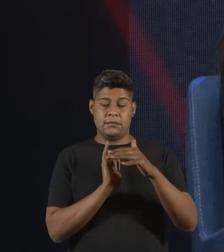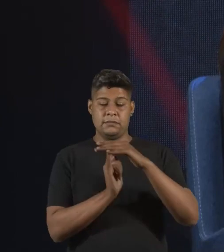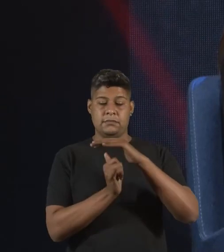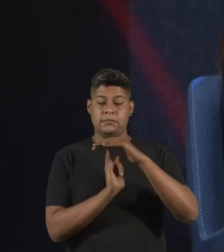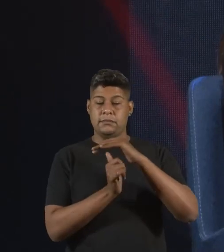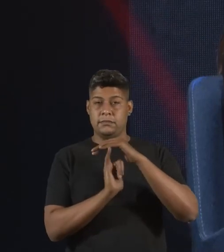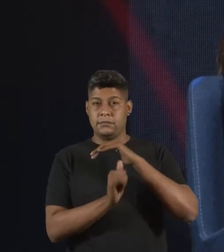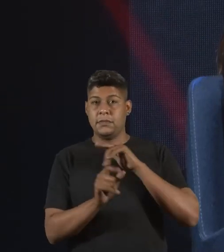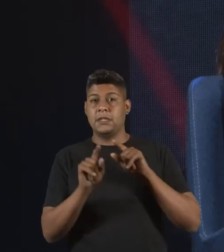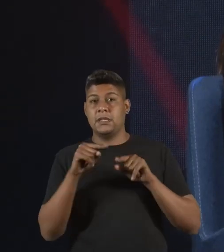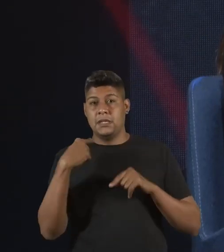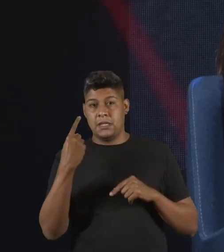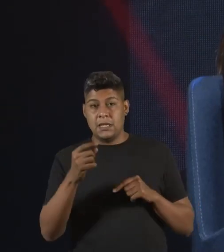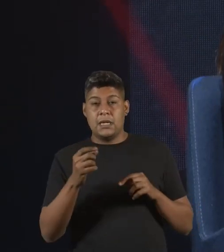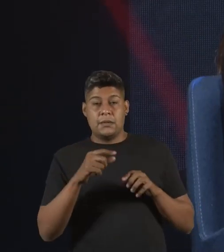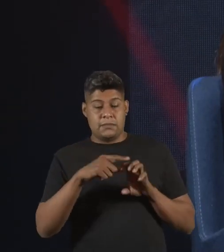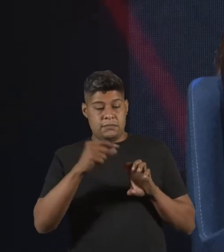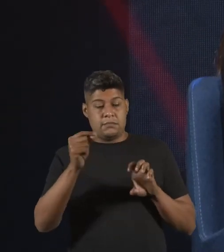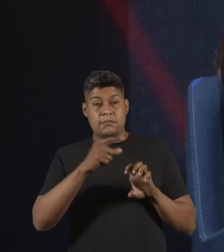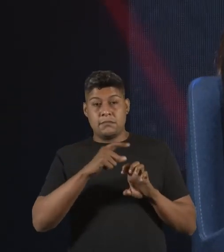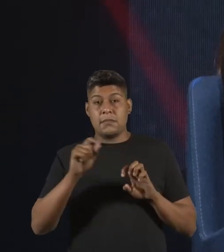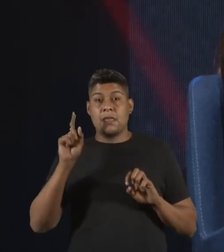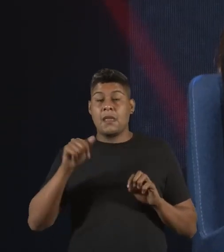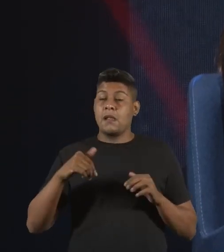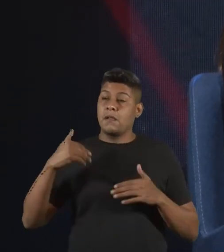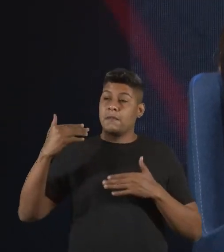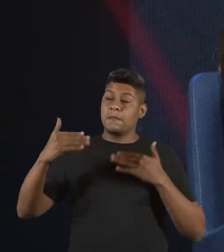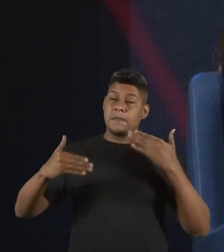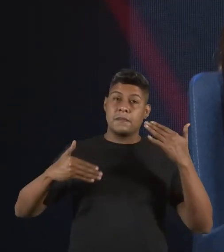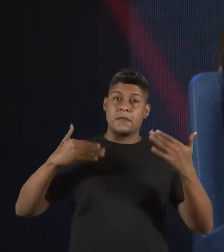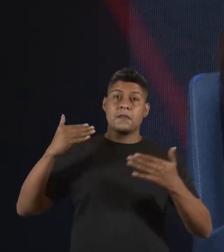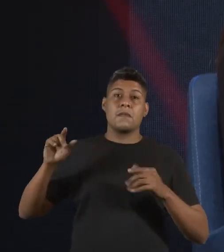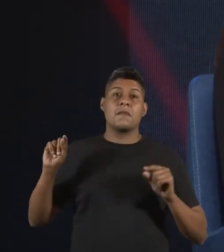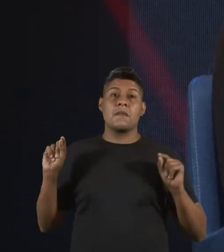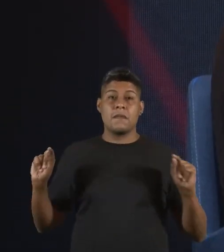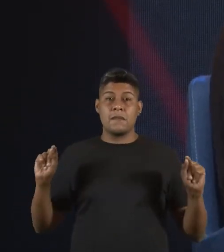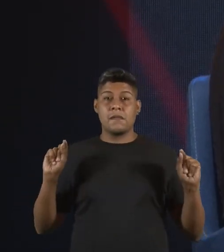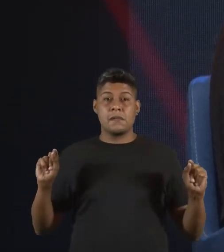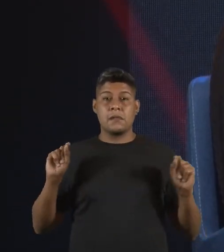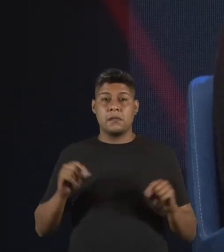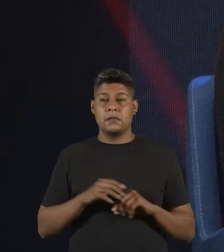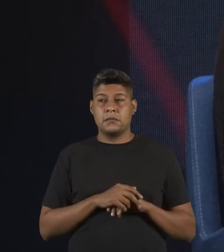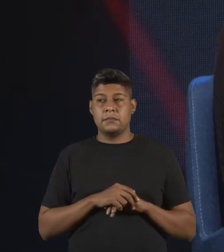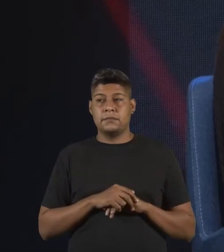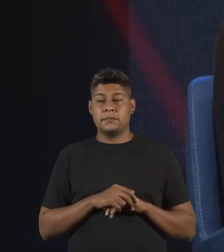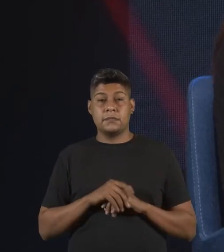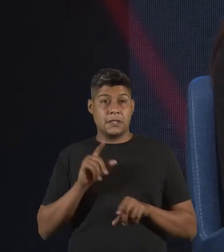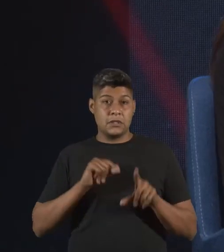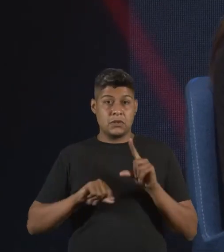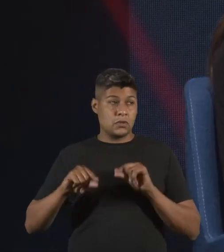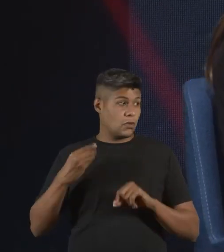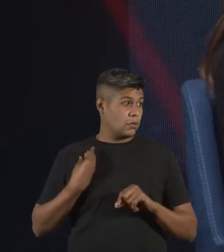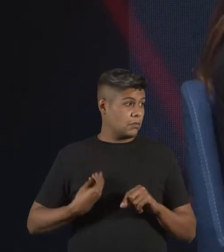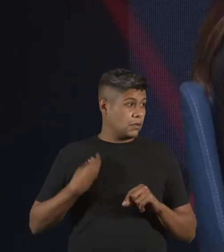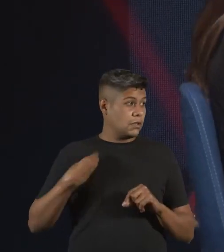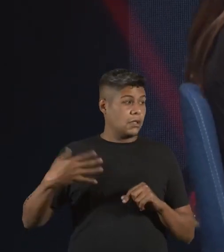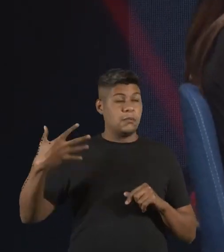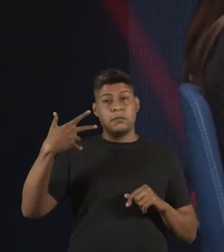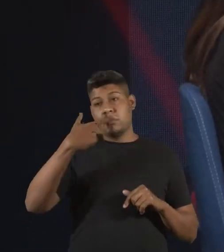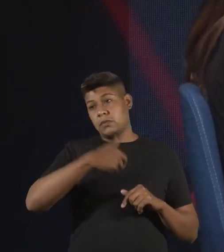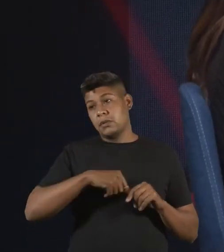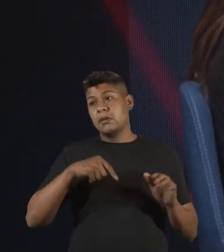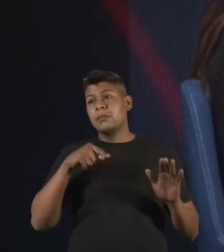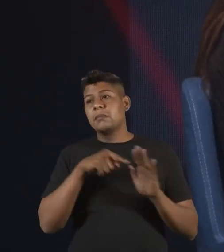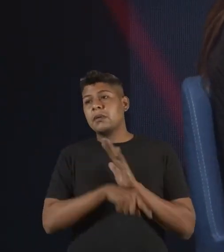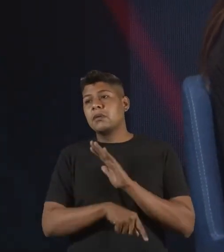empreender. E foi um processo muito, muito, de escolha de carreira, foi um processo muito bonito. A segunda